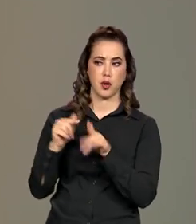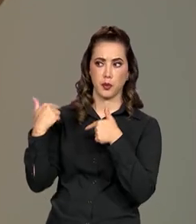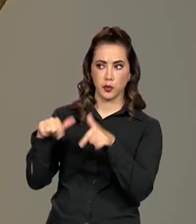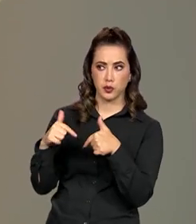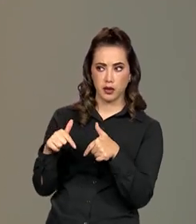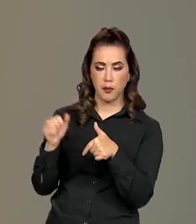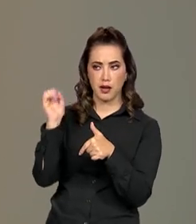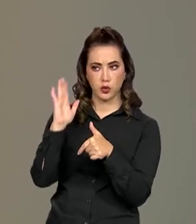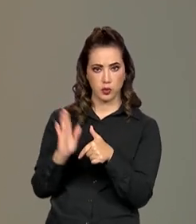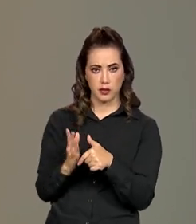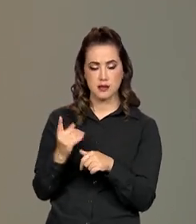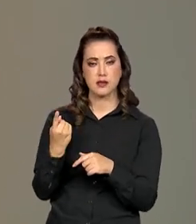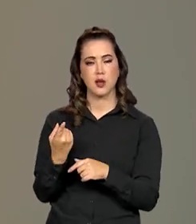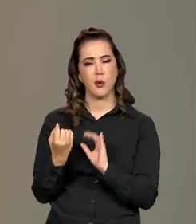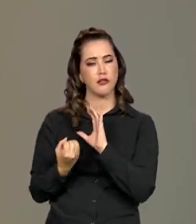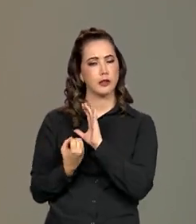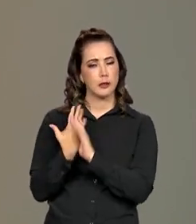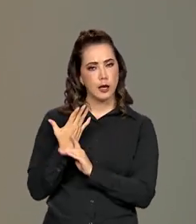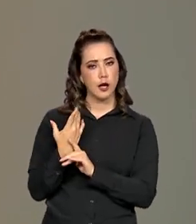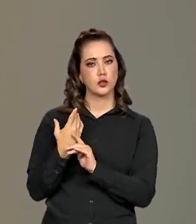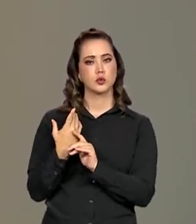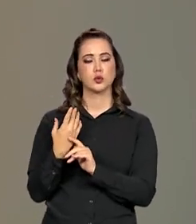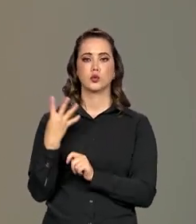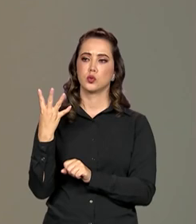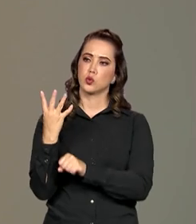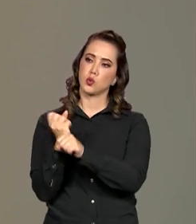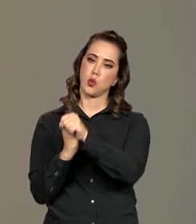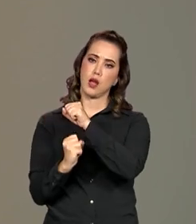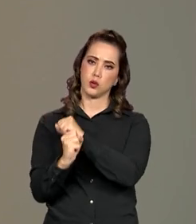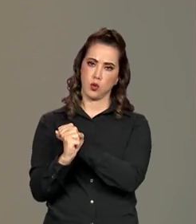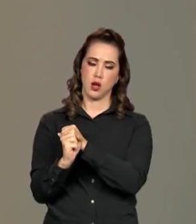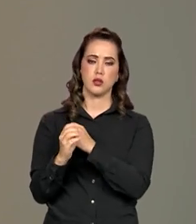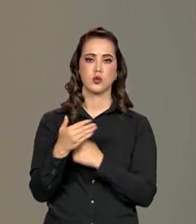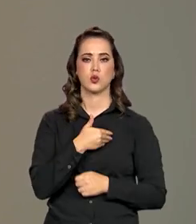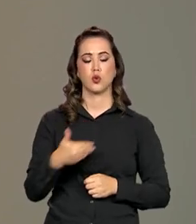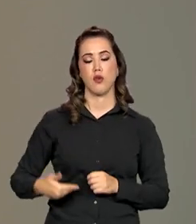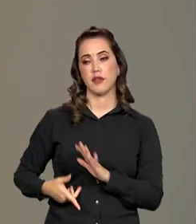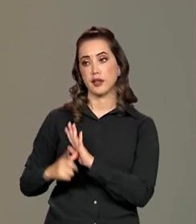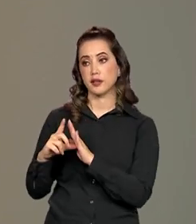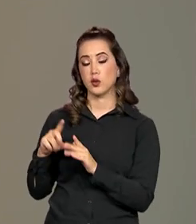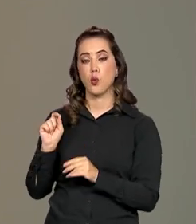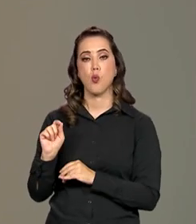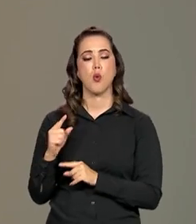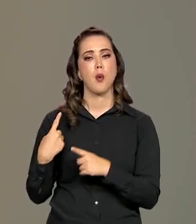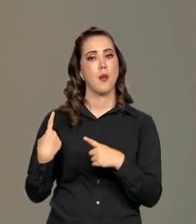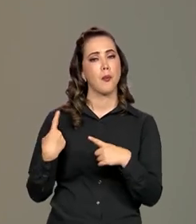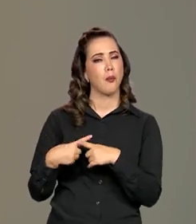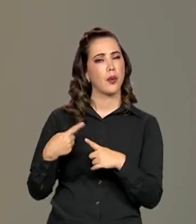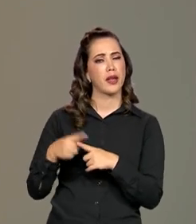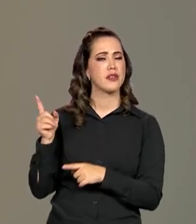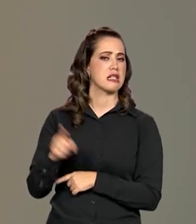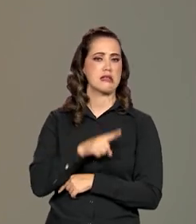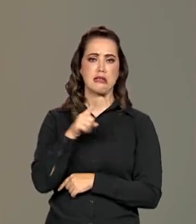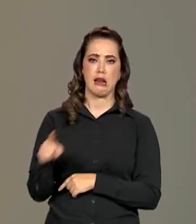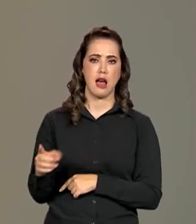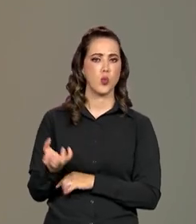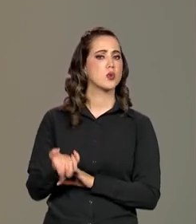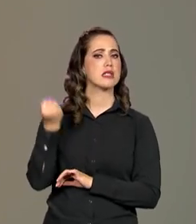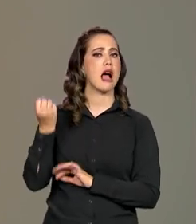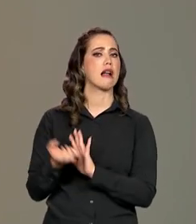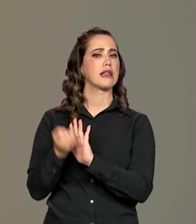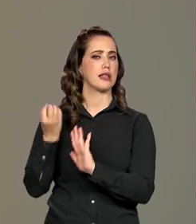modalidade foi criada nos quatro anos anteriores, no governo anterior. Por que extinguir o saque